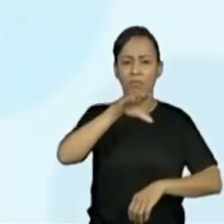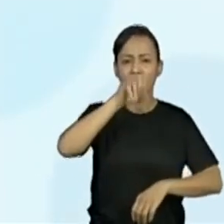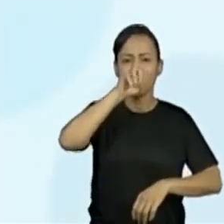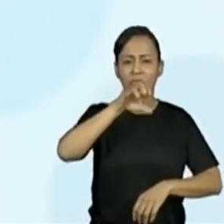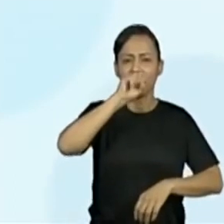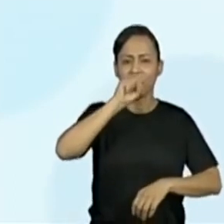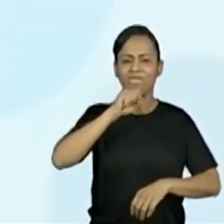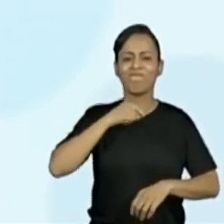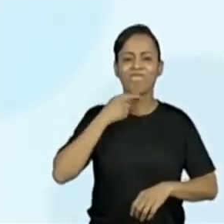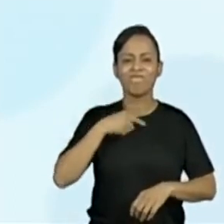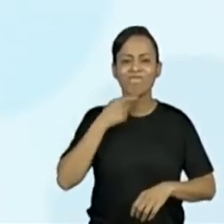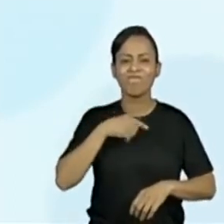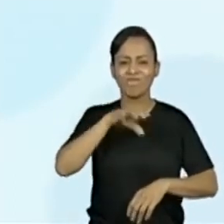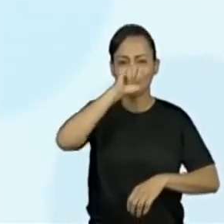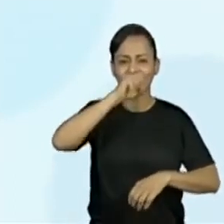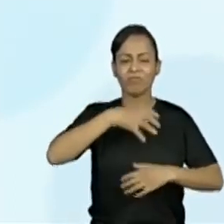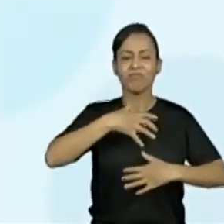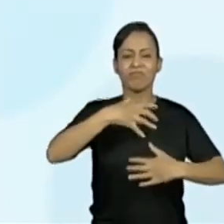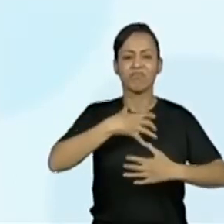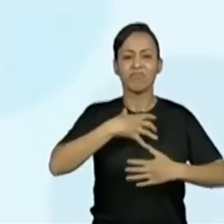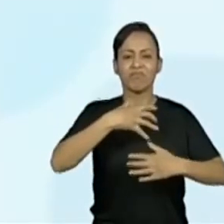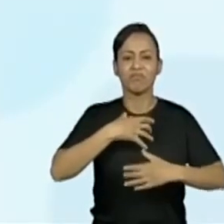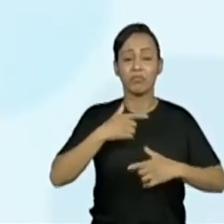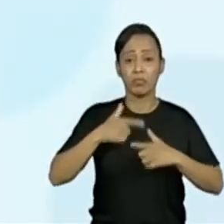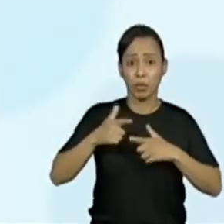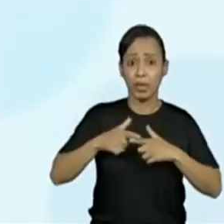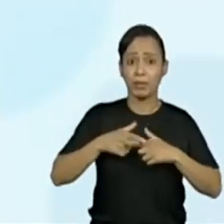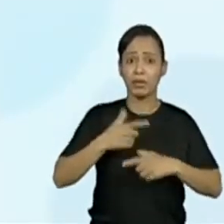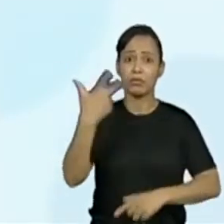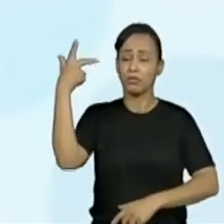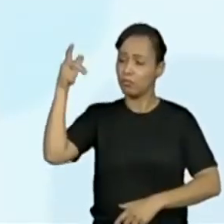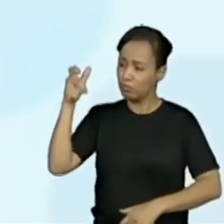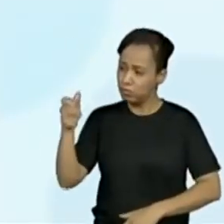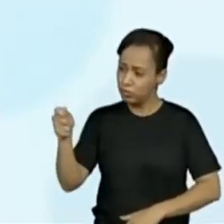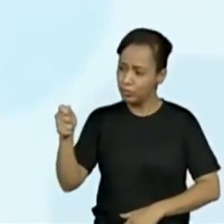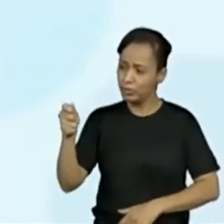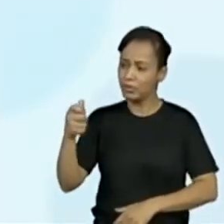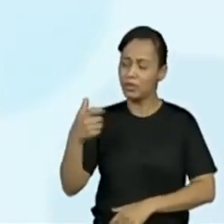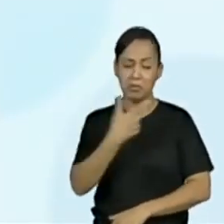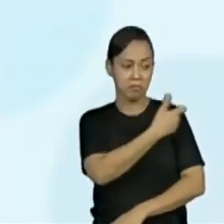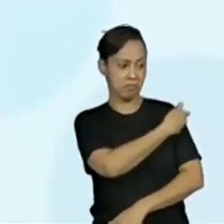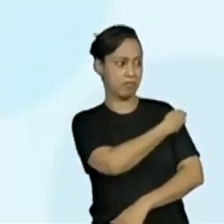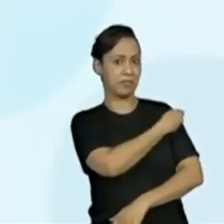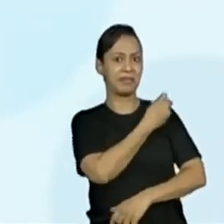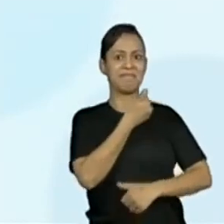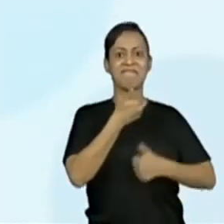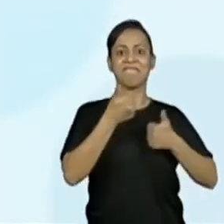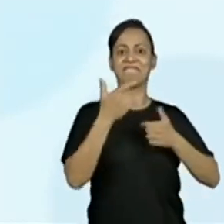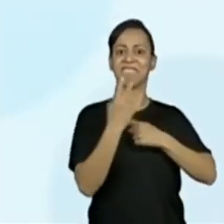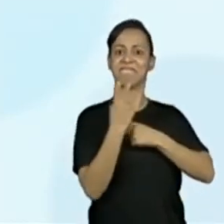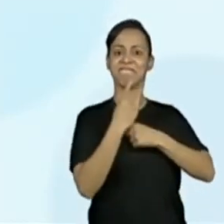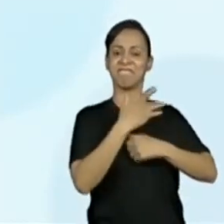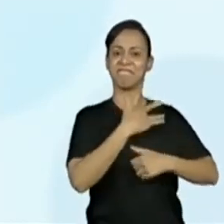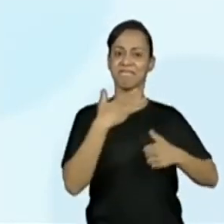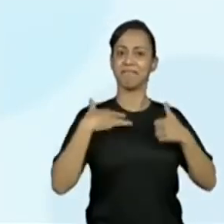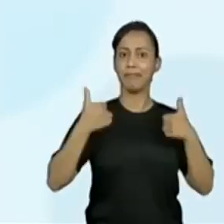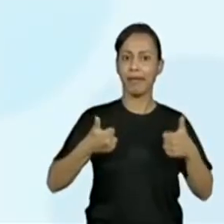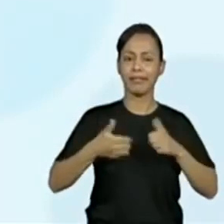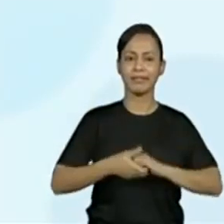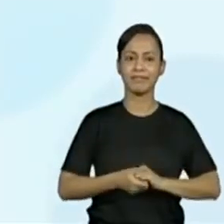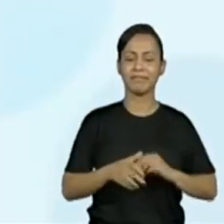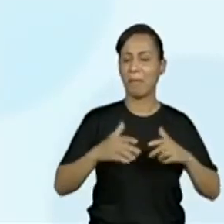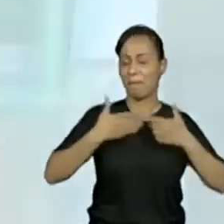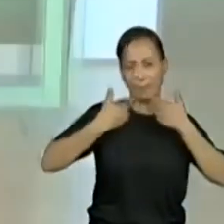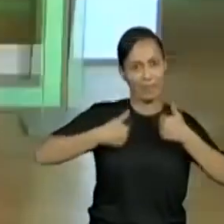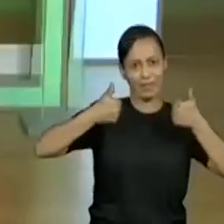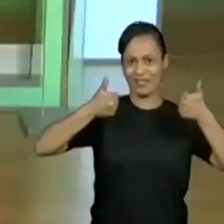meses. E faz sentido. Sim, né? Por conta, naquele momento, estava falando sobre a vacinação da gripe, mas